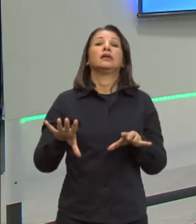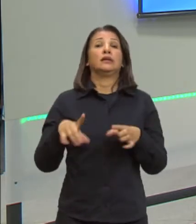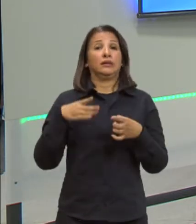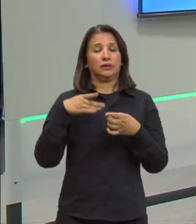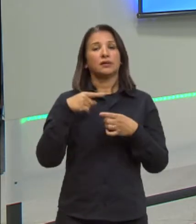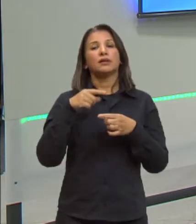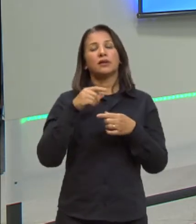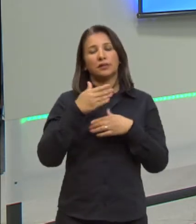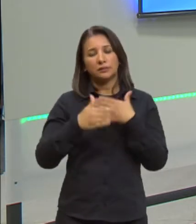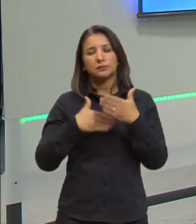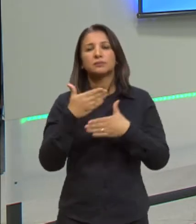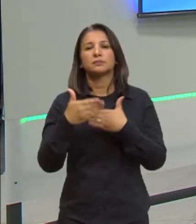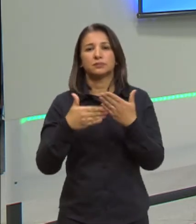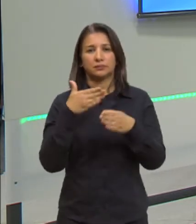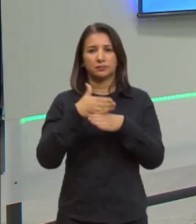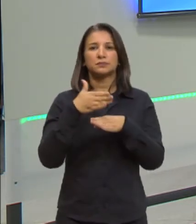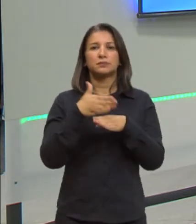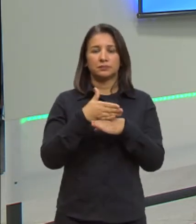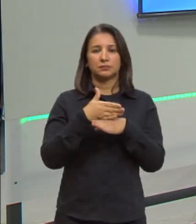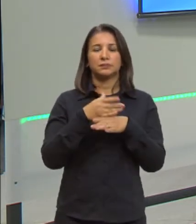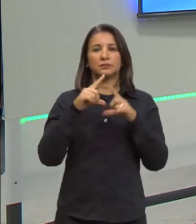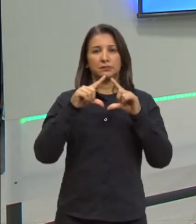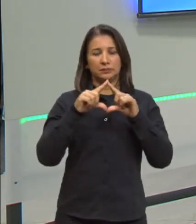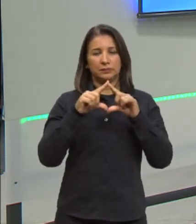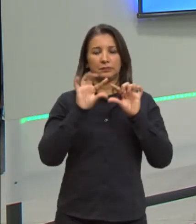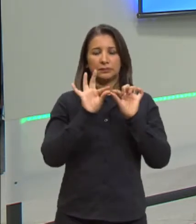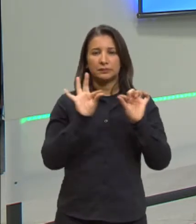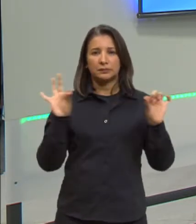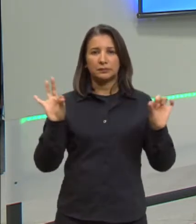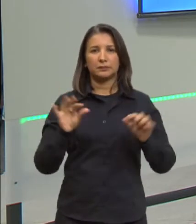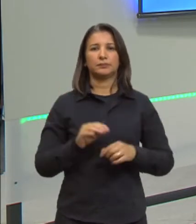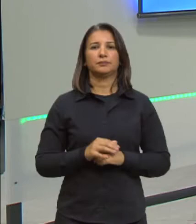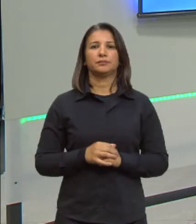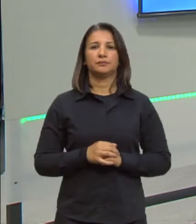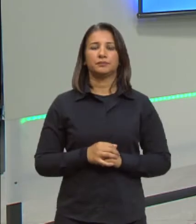parte desse processo de dilatação linear. Pode passar, por favor?